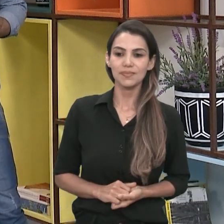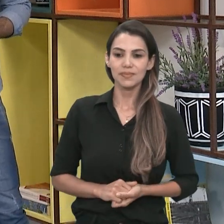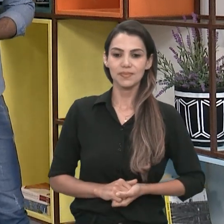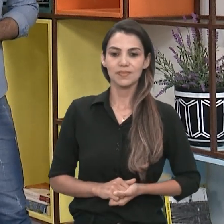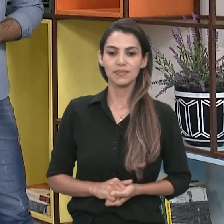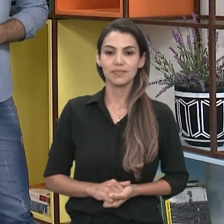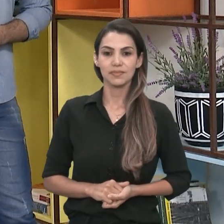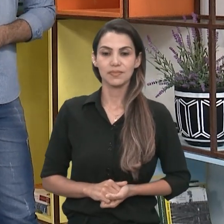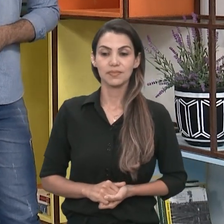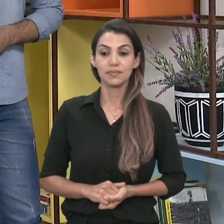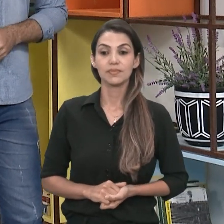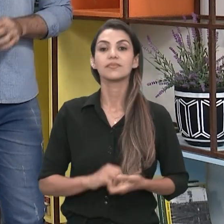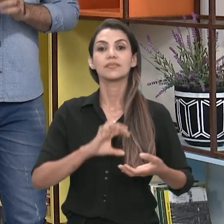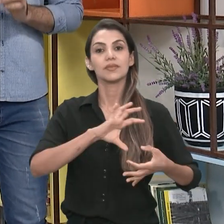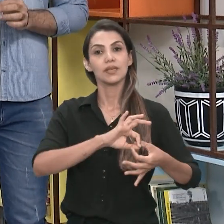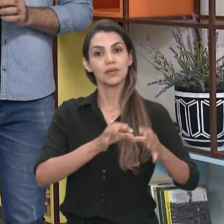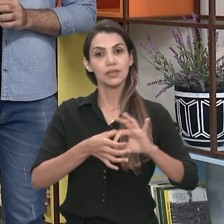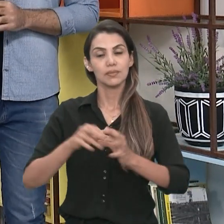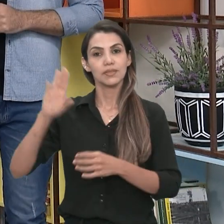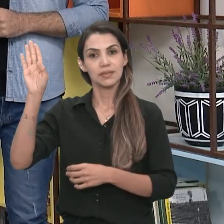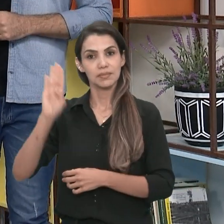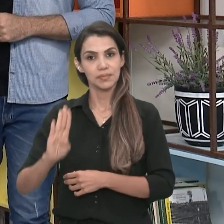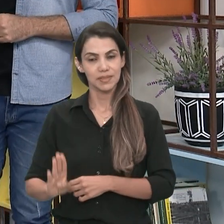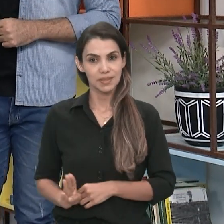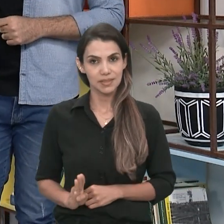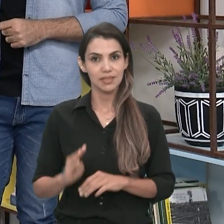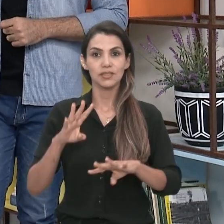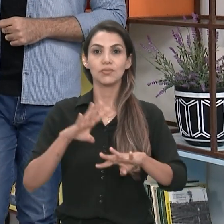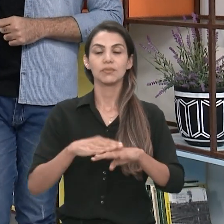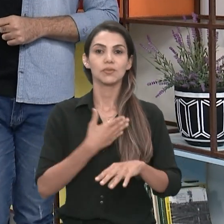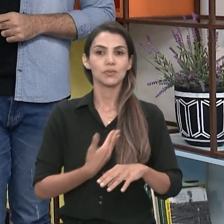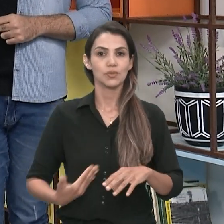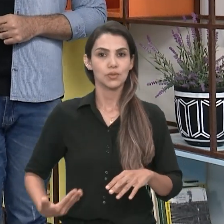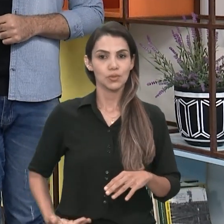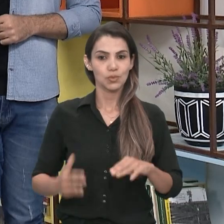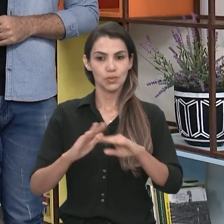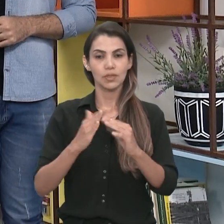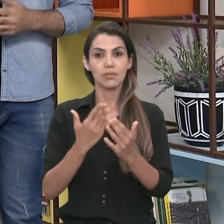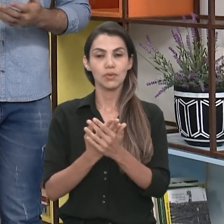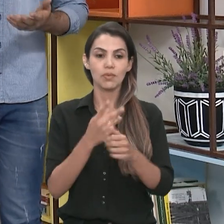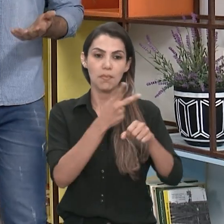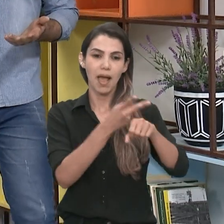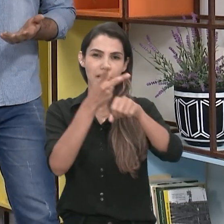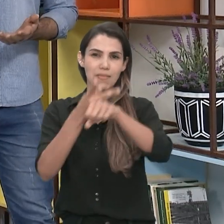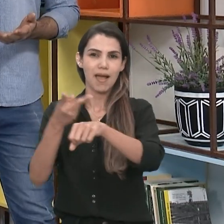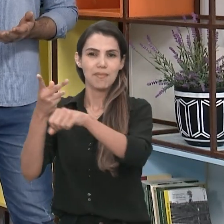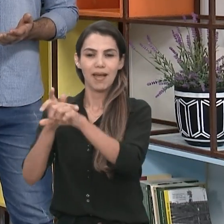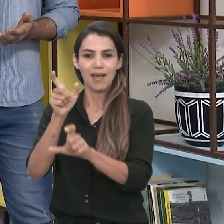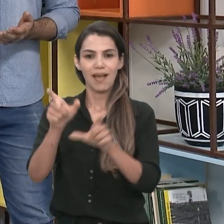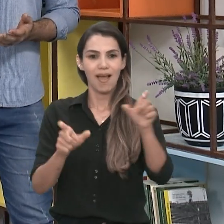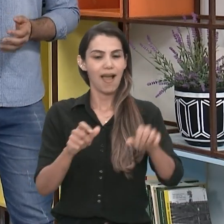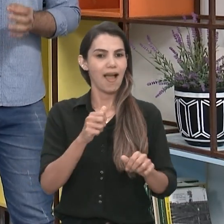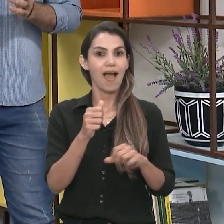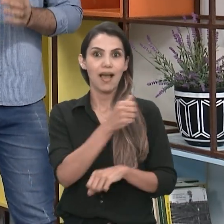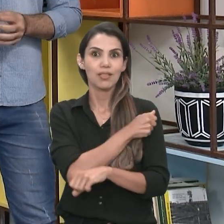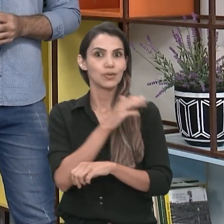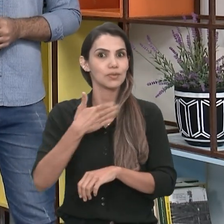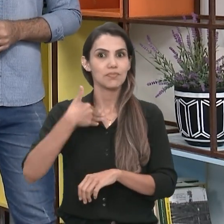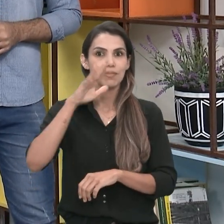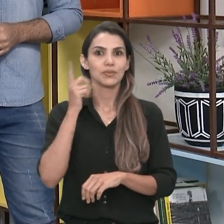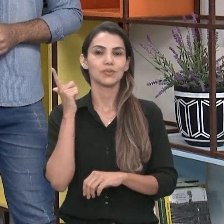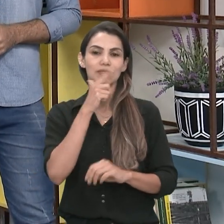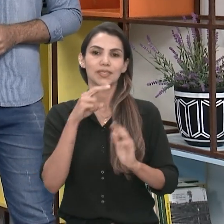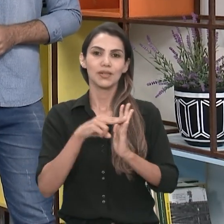A Olimpíada Brasileira de Matemática das Escolas Públicas premiou estudantes destaques na matemática na